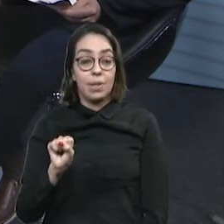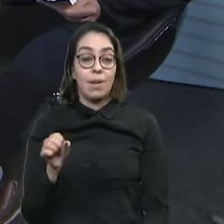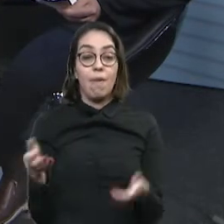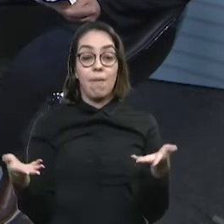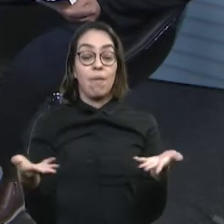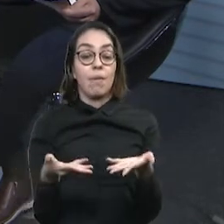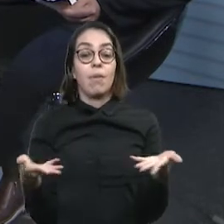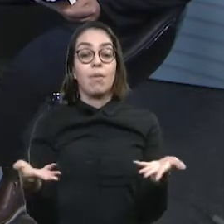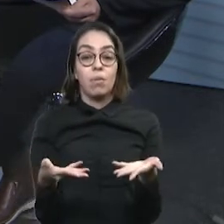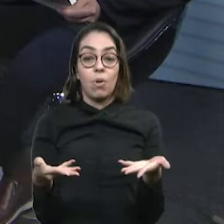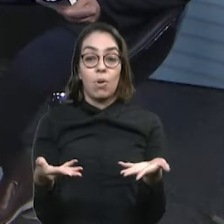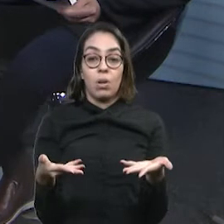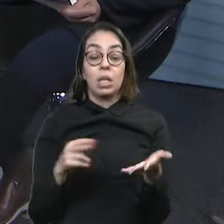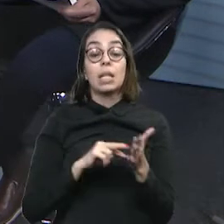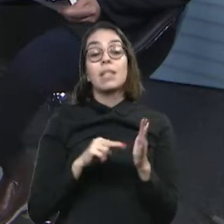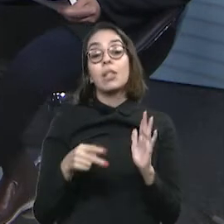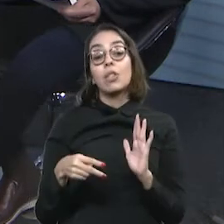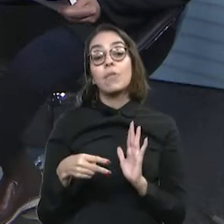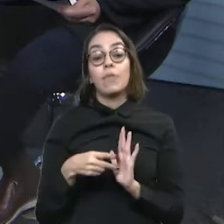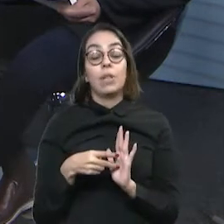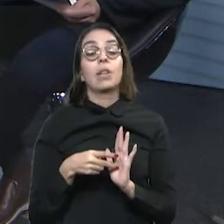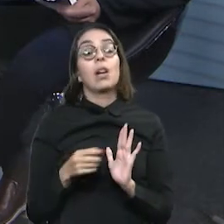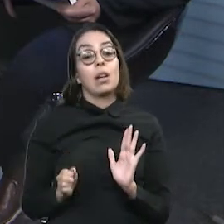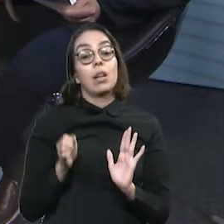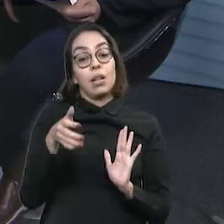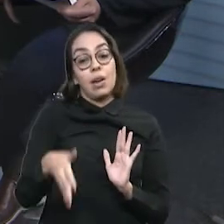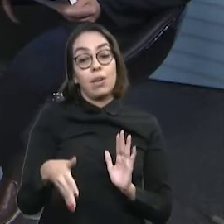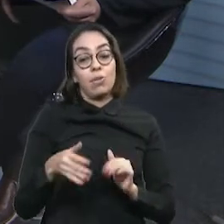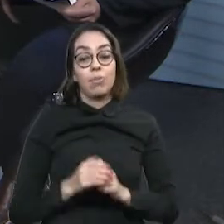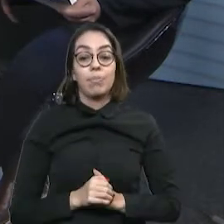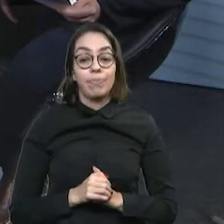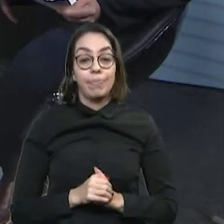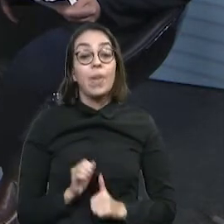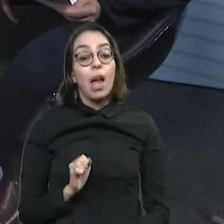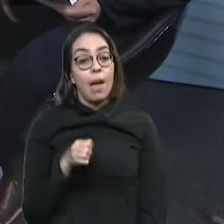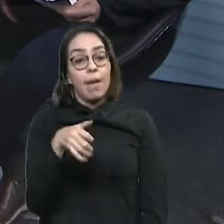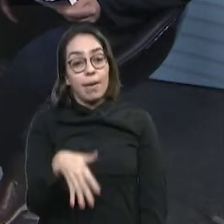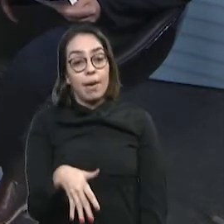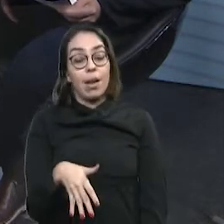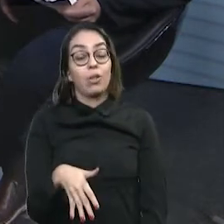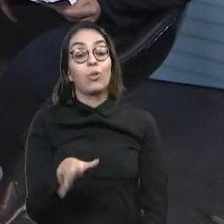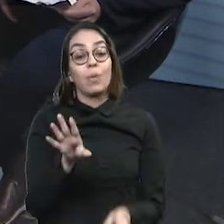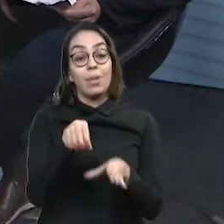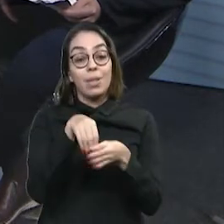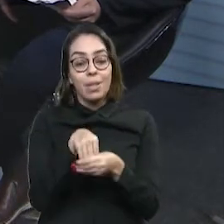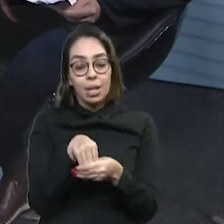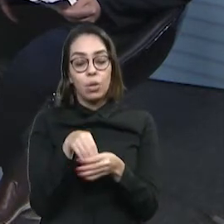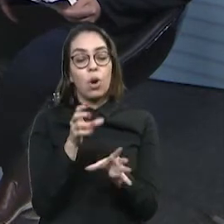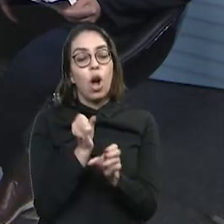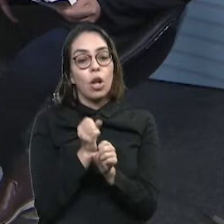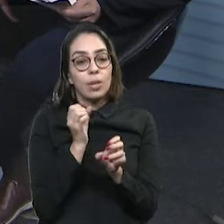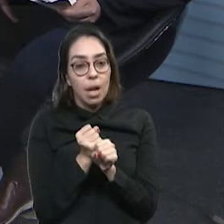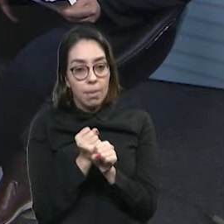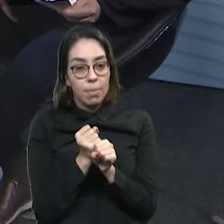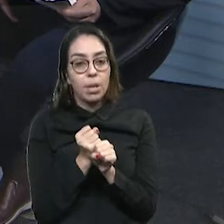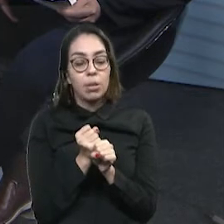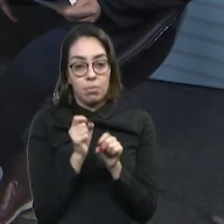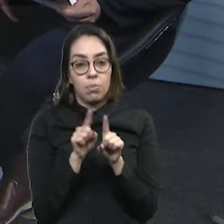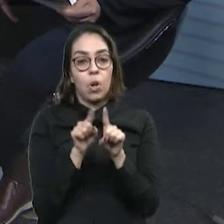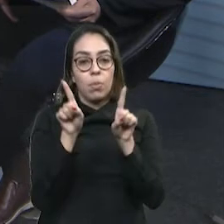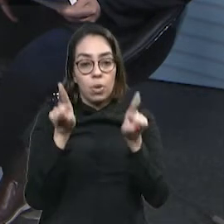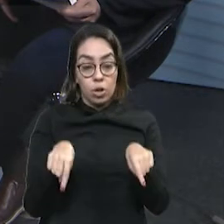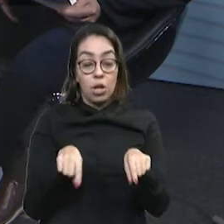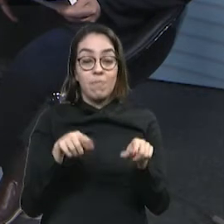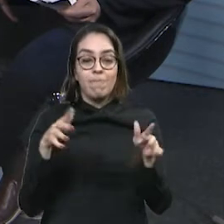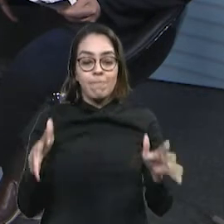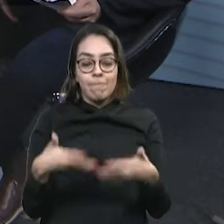Isso já virou custo, né? O Refis já virou custo. Vira o custo. Então, isso tem que estar dentro do orçamento e isso estimula o empresário